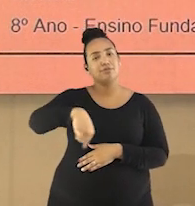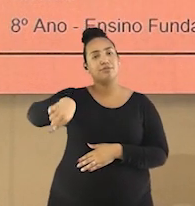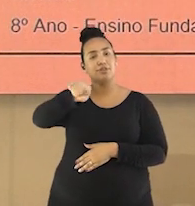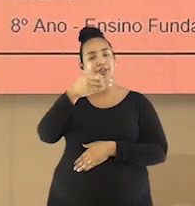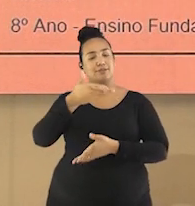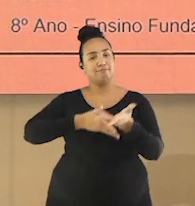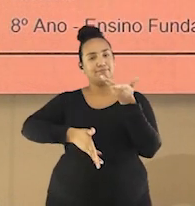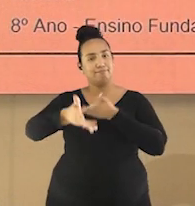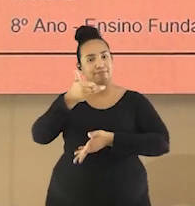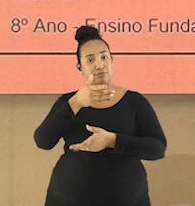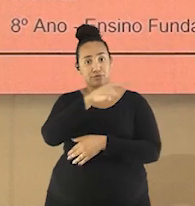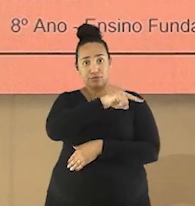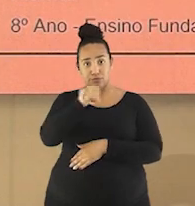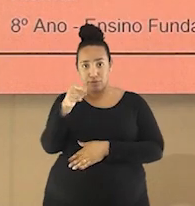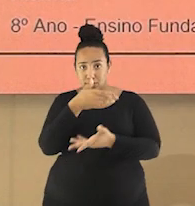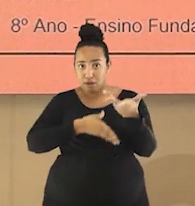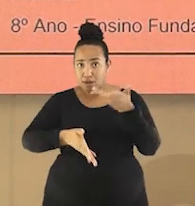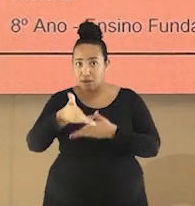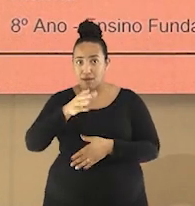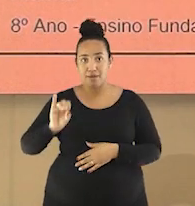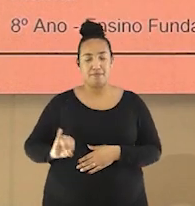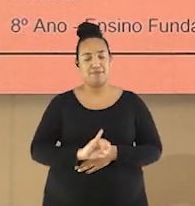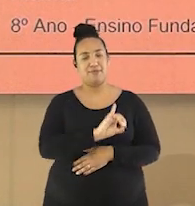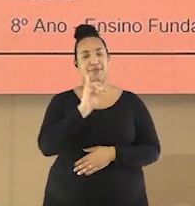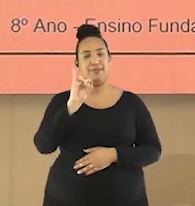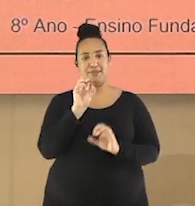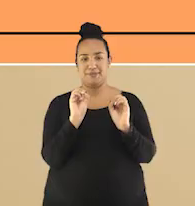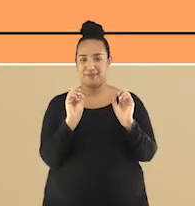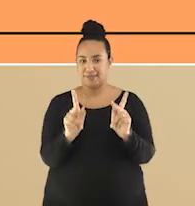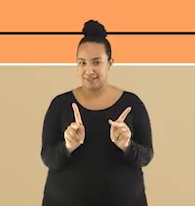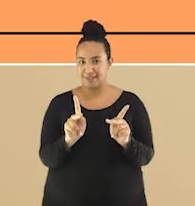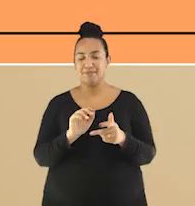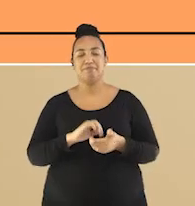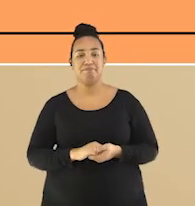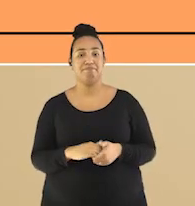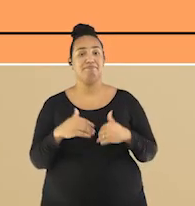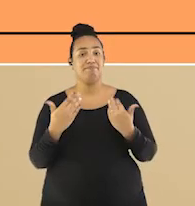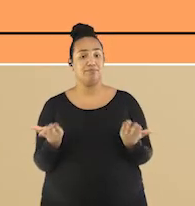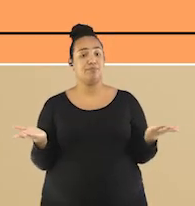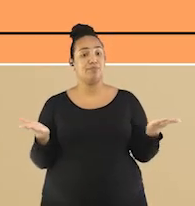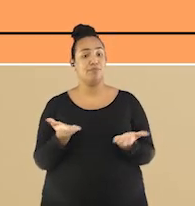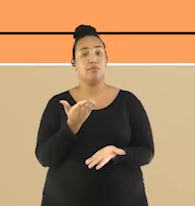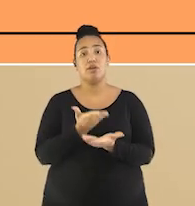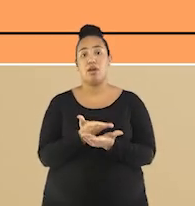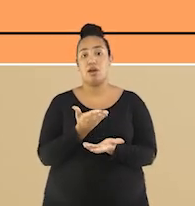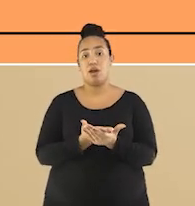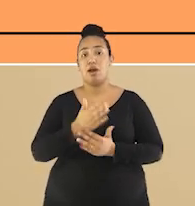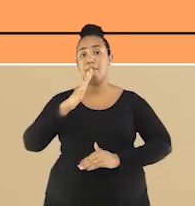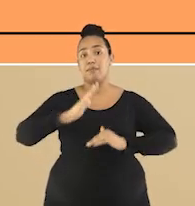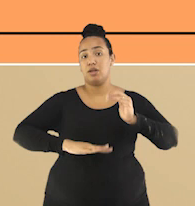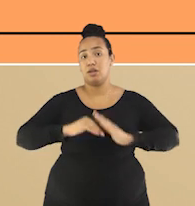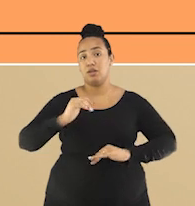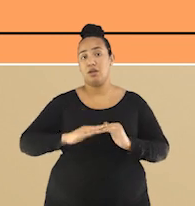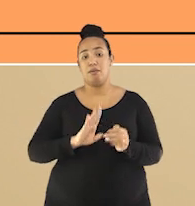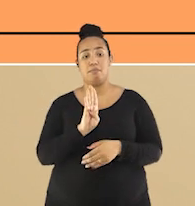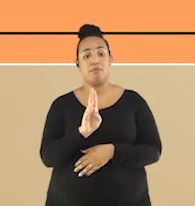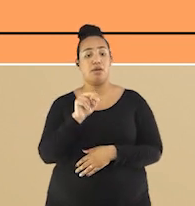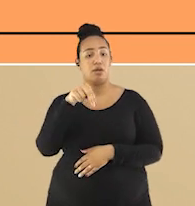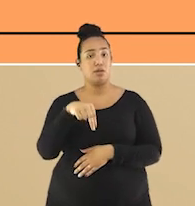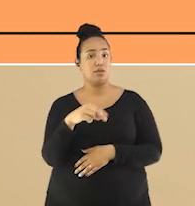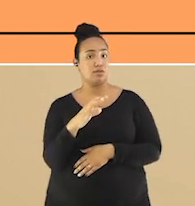nossa aula. A sua interação é muito importante. Combinado? Nessa aula vamos trabalhar a seguinte habilidade.